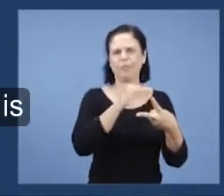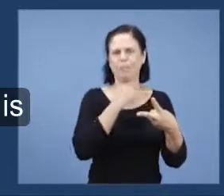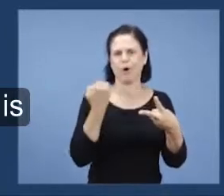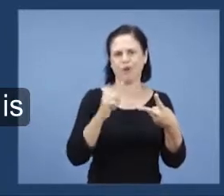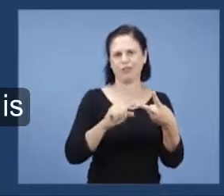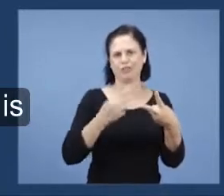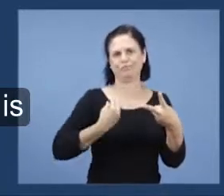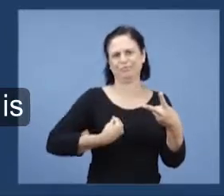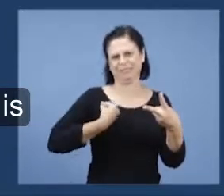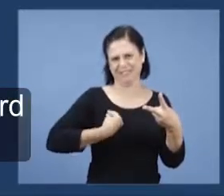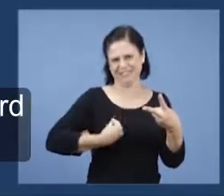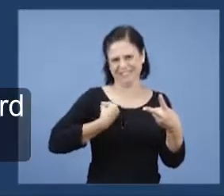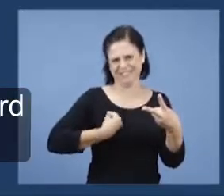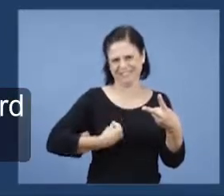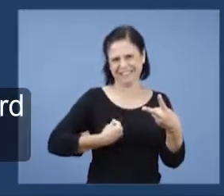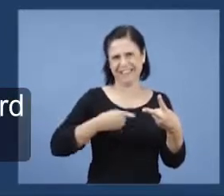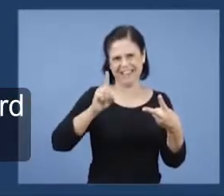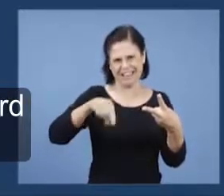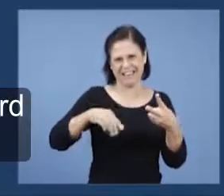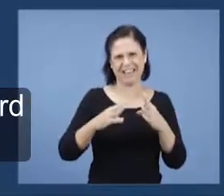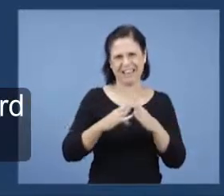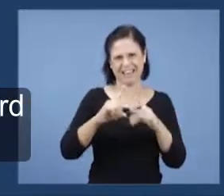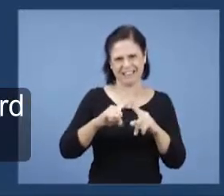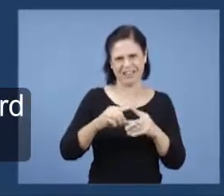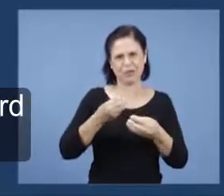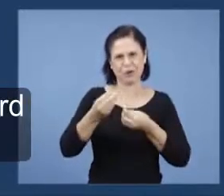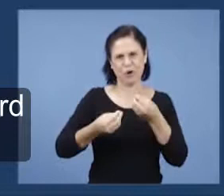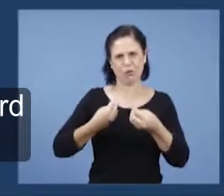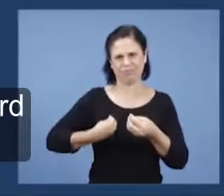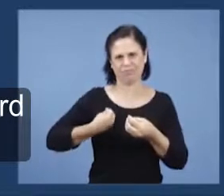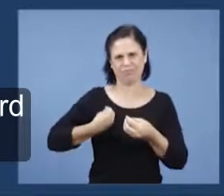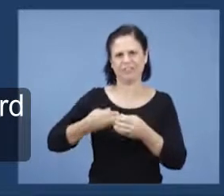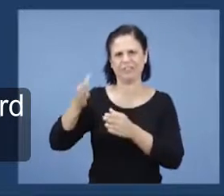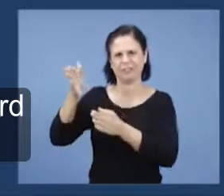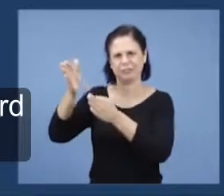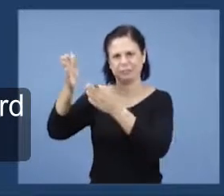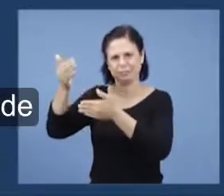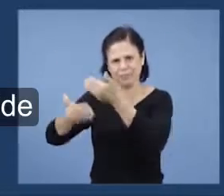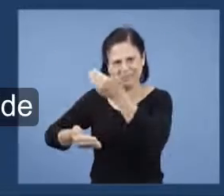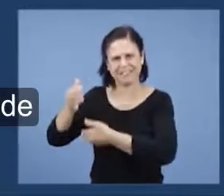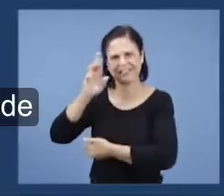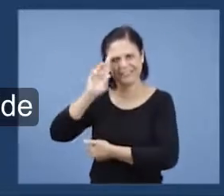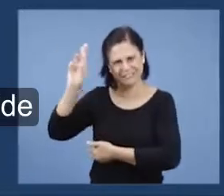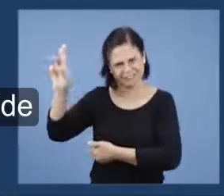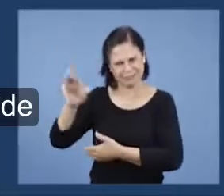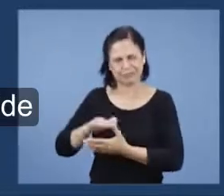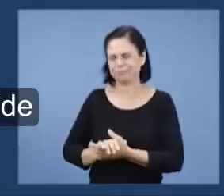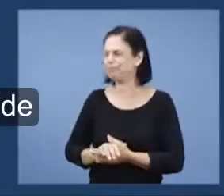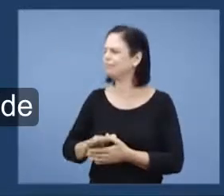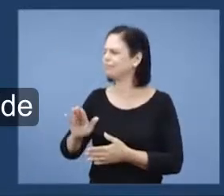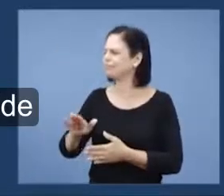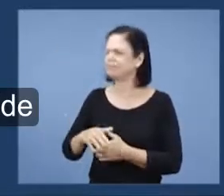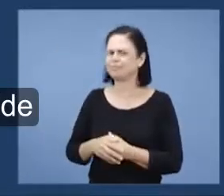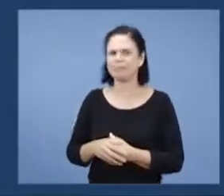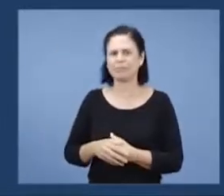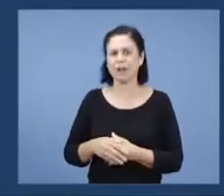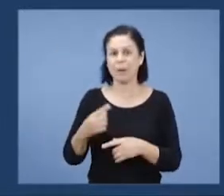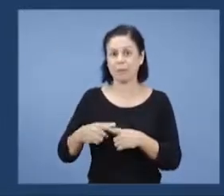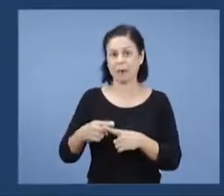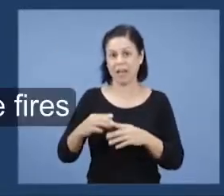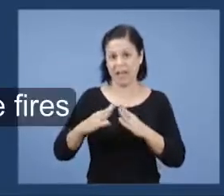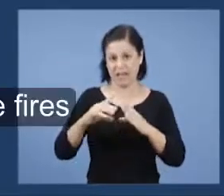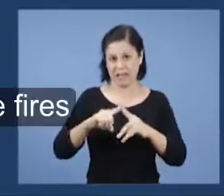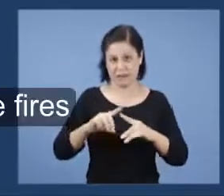morte e vida, que é a igreja na presença do Senhor. Era a situação da igreja que tinha que decidir.